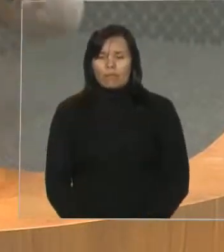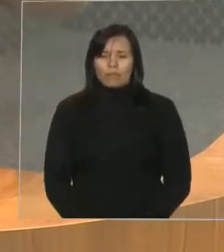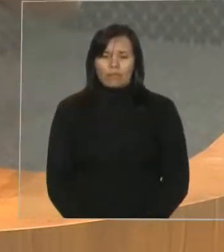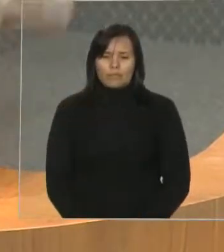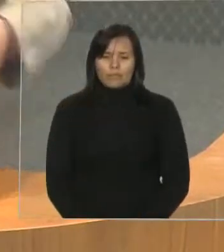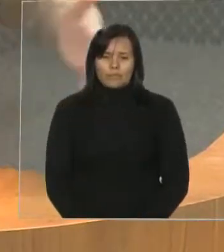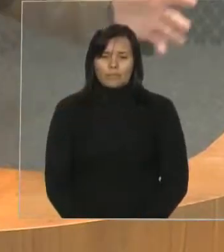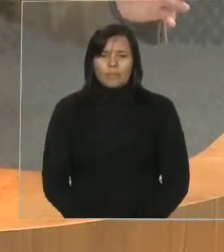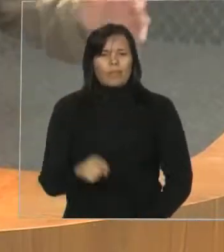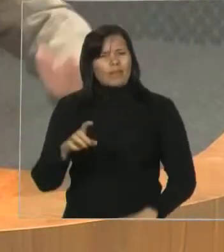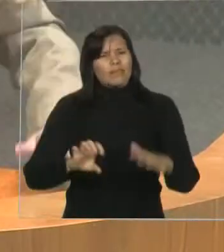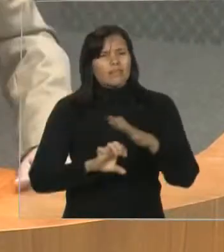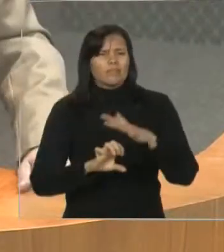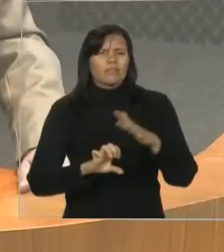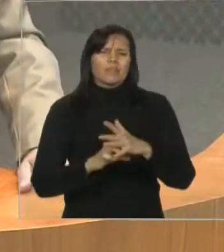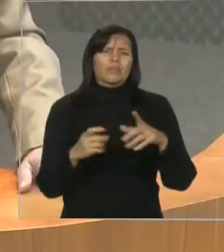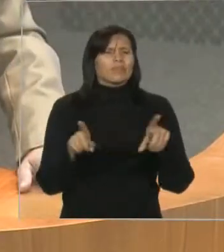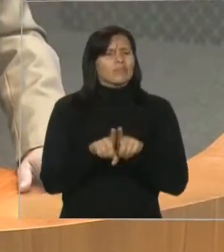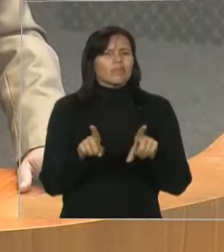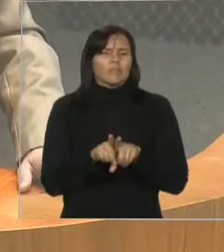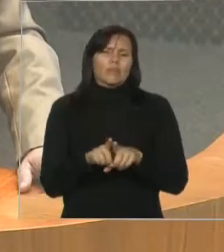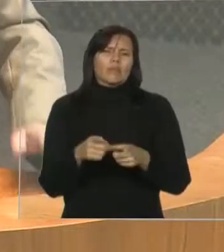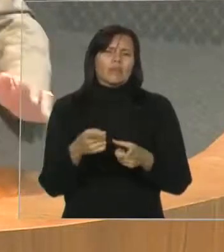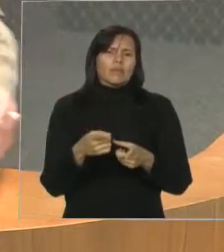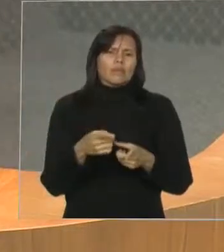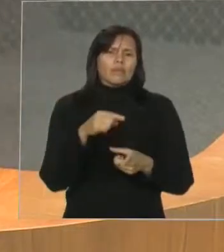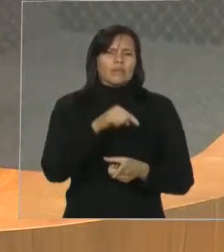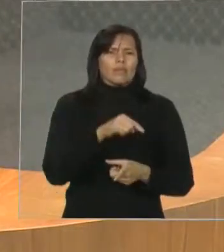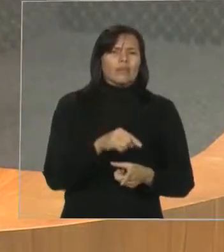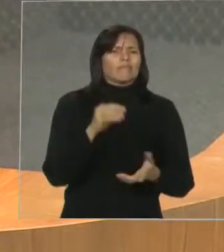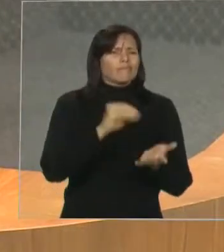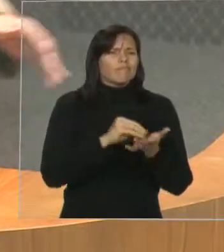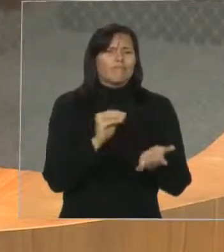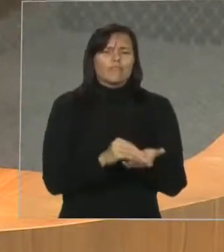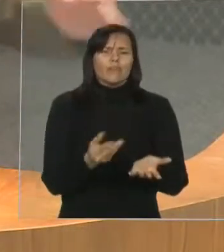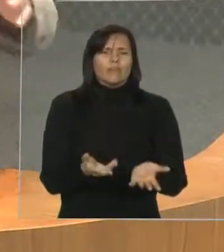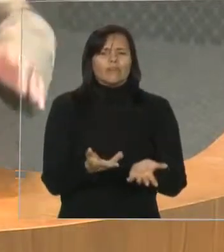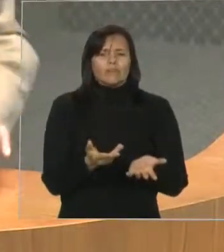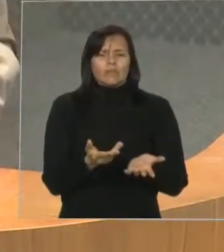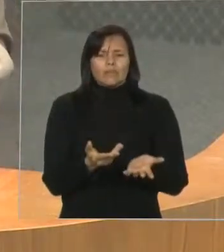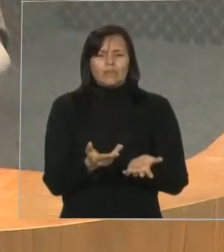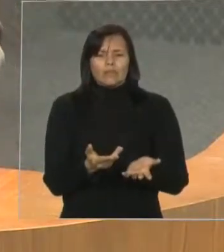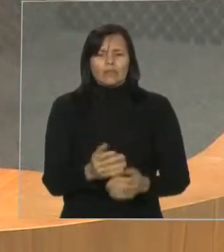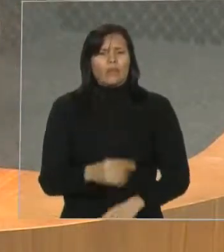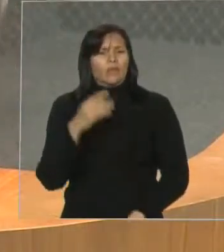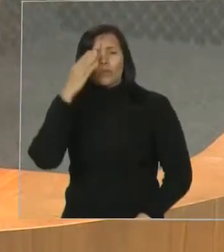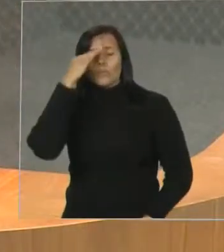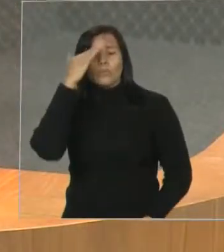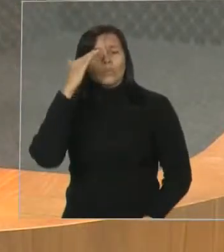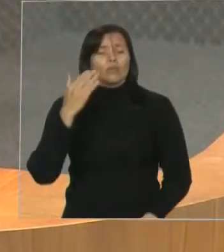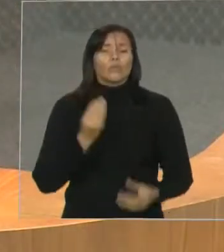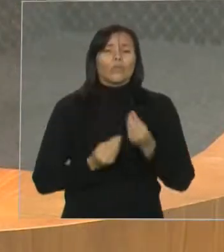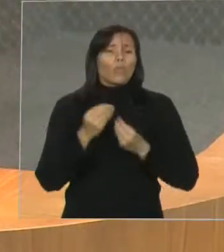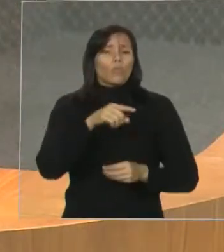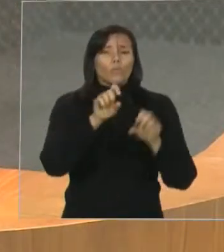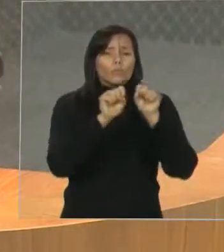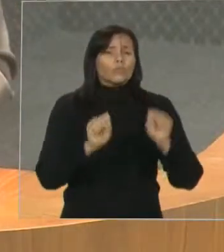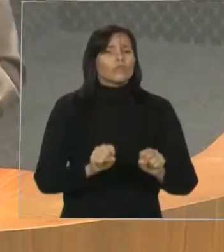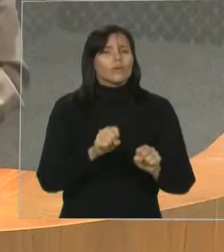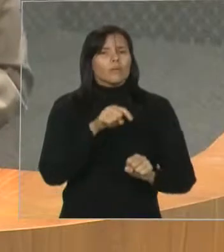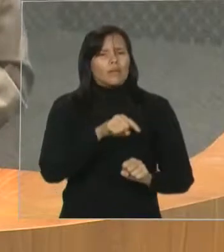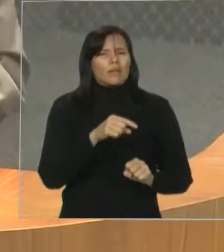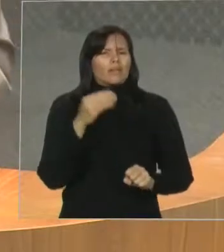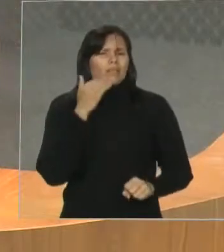operadoras não funcionam ali no sistema. E eu não entendo porque passam milhares de pessoas por ali. E eu, inclusive, em função